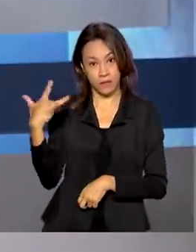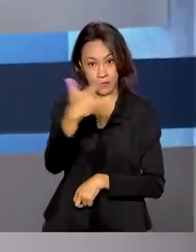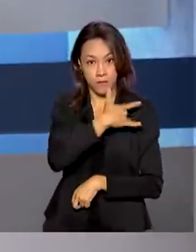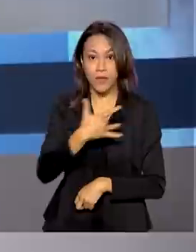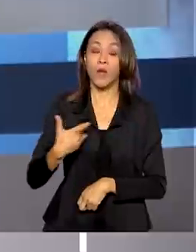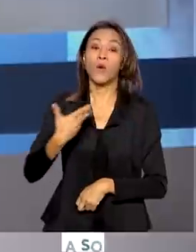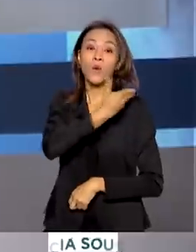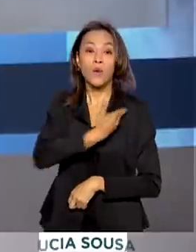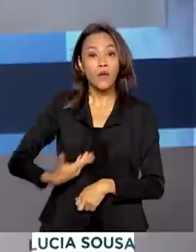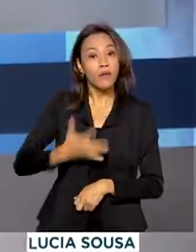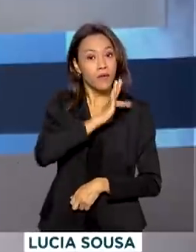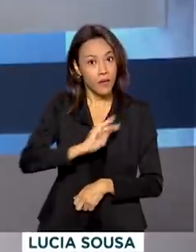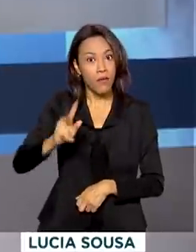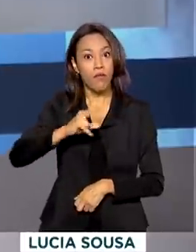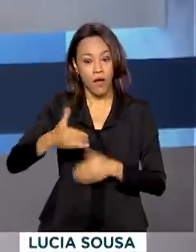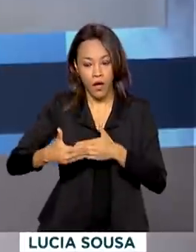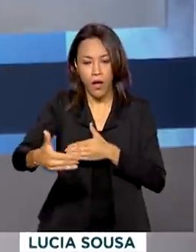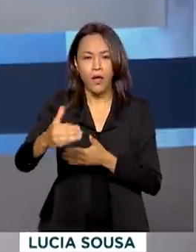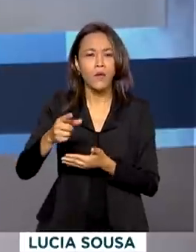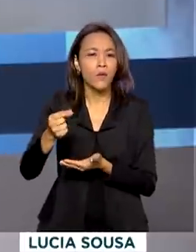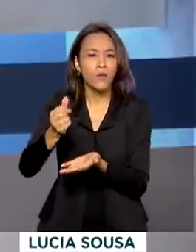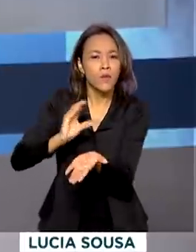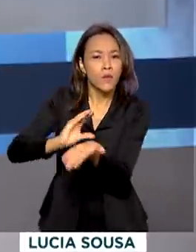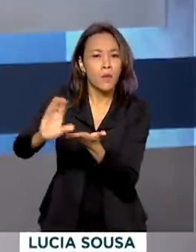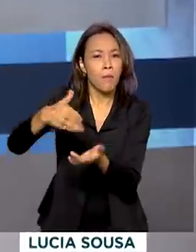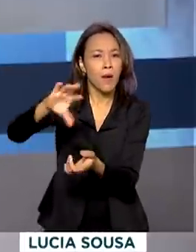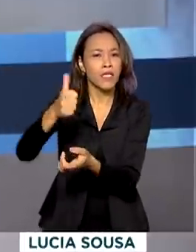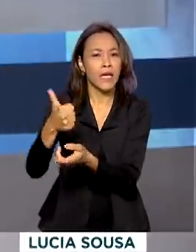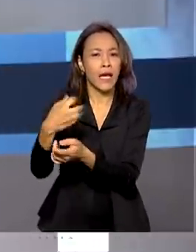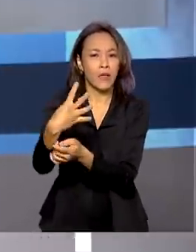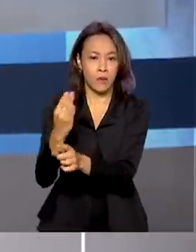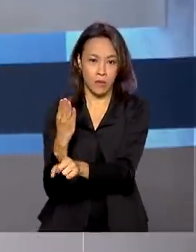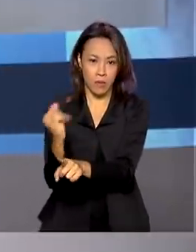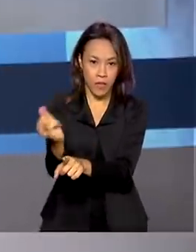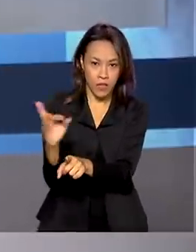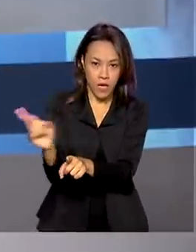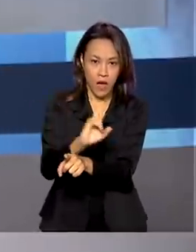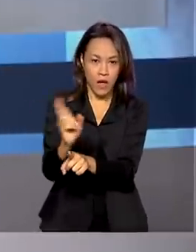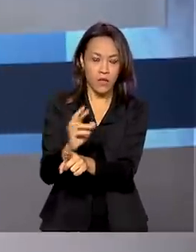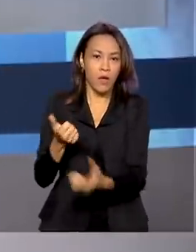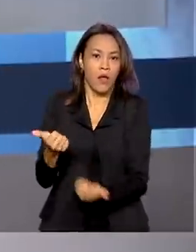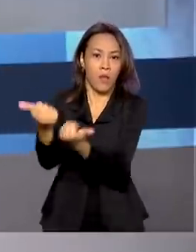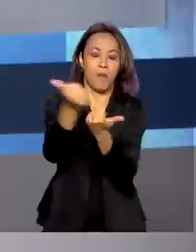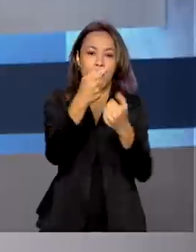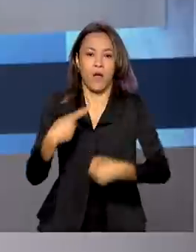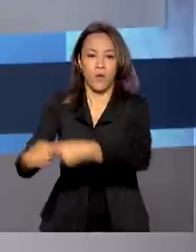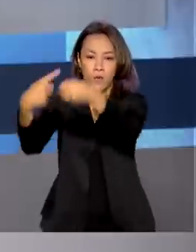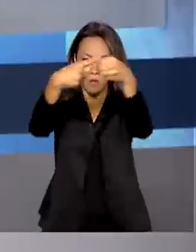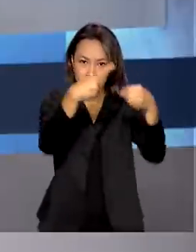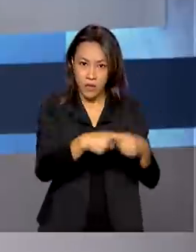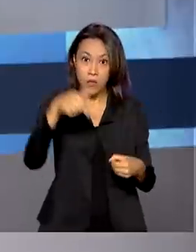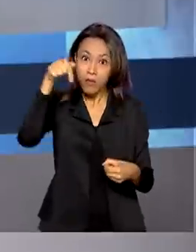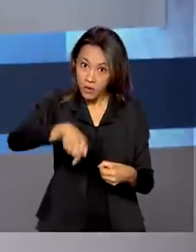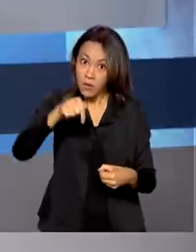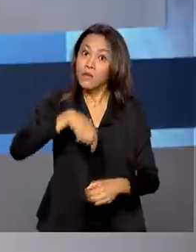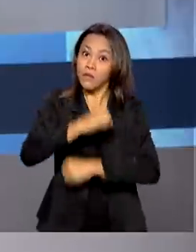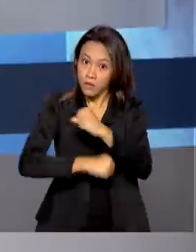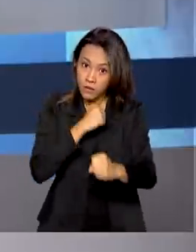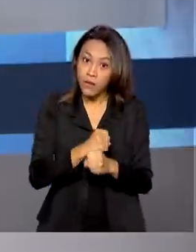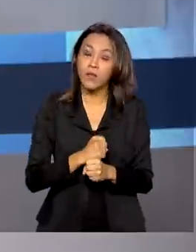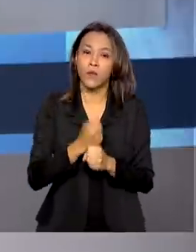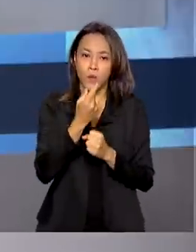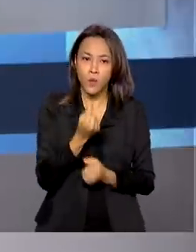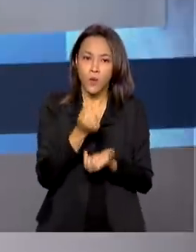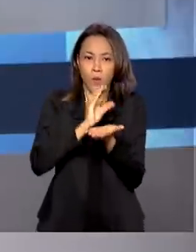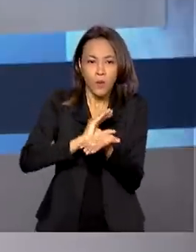Federal vai investir mais de 14 bilhões de reais no atendimento primário dos municípios agora em 2021. Os recursos